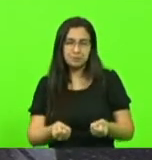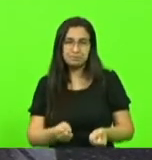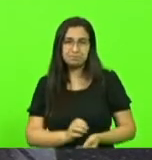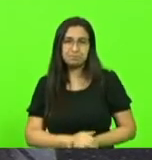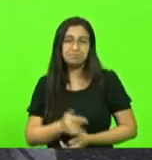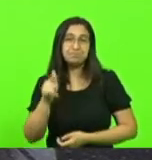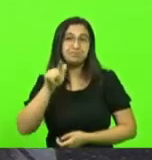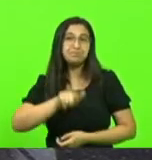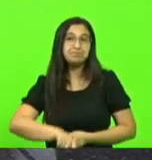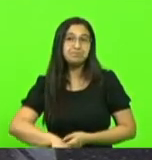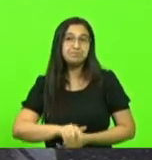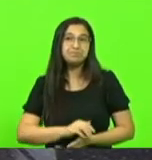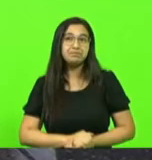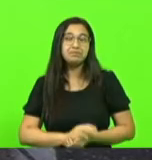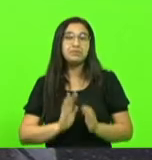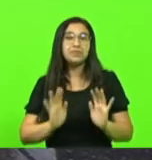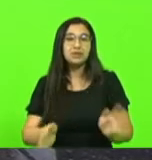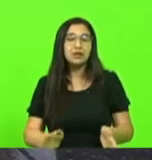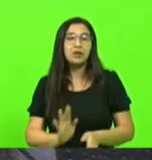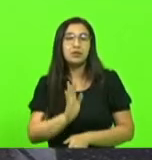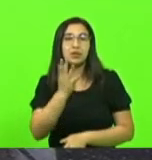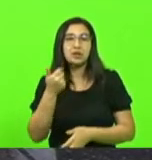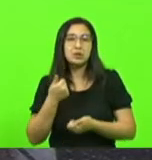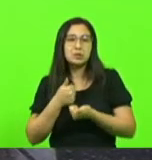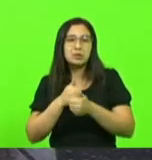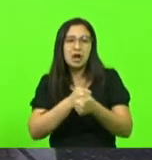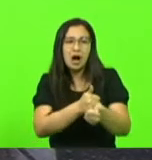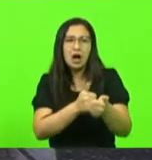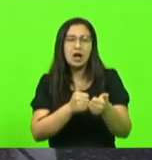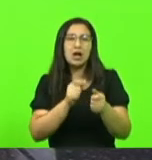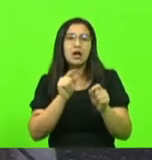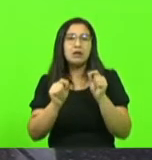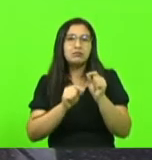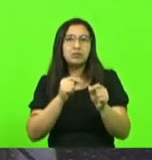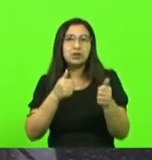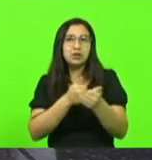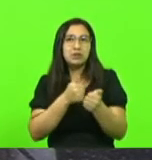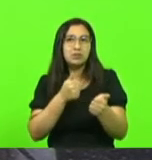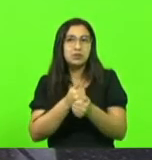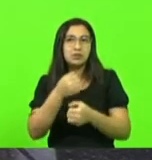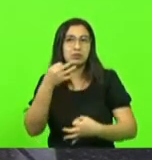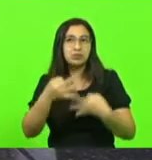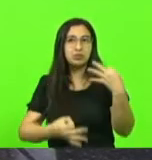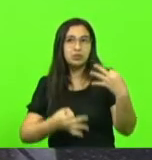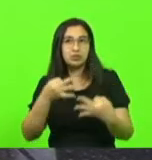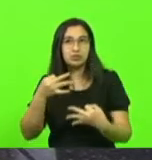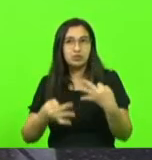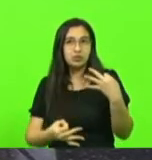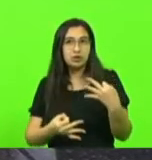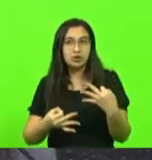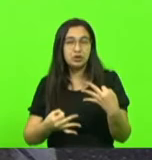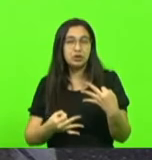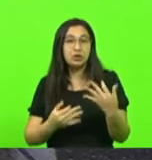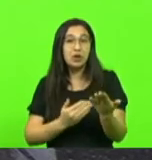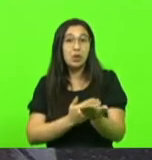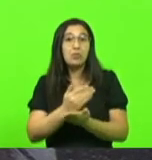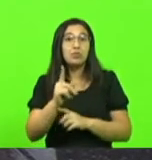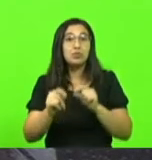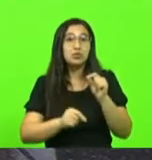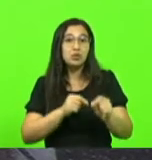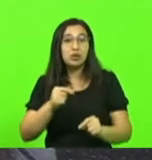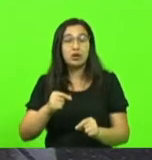ainda assim, estão acontecendo perseguições. Até no Tribunal de Justiça aqui, estão abrindo processo administrativo